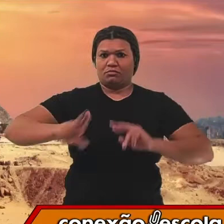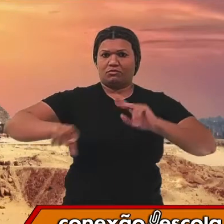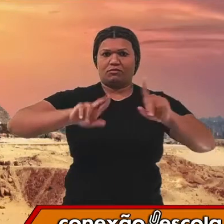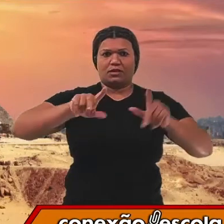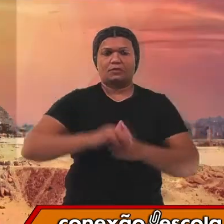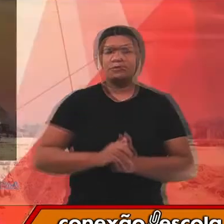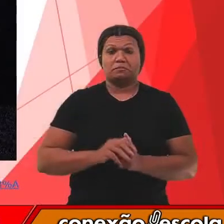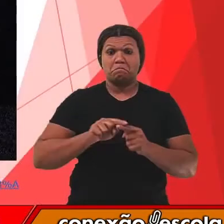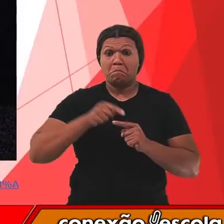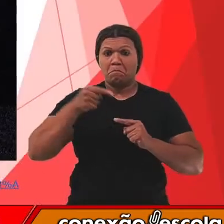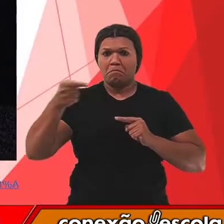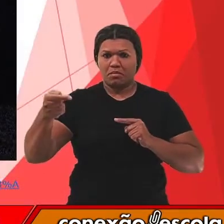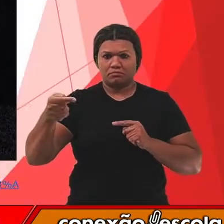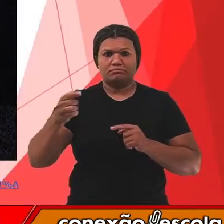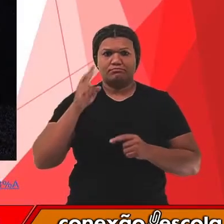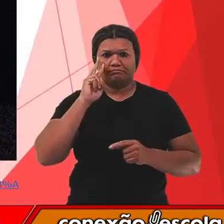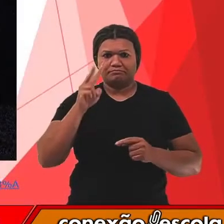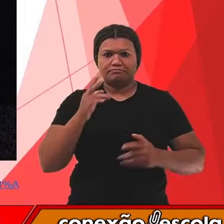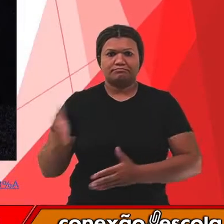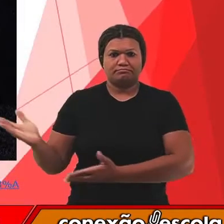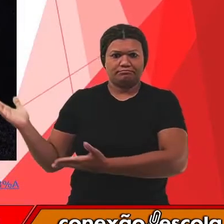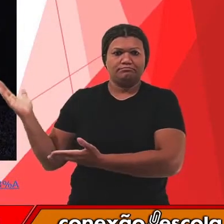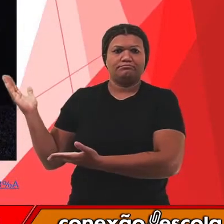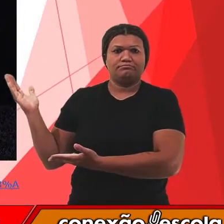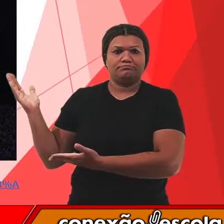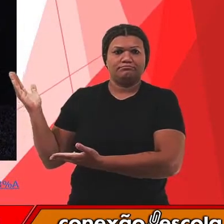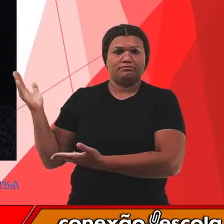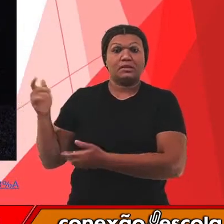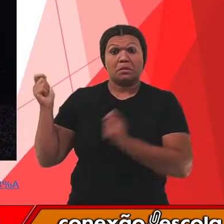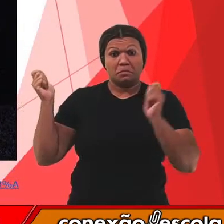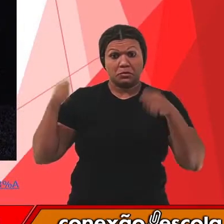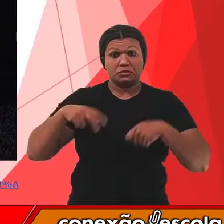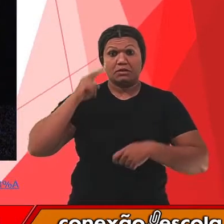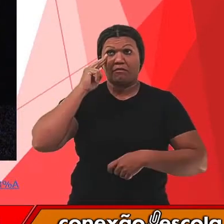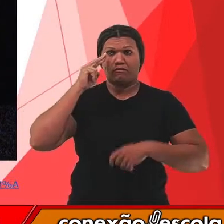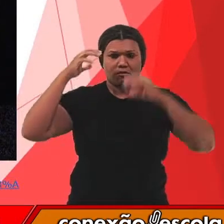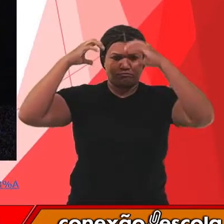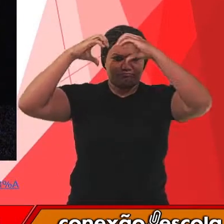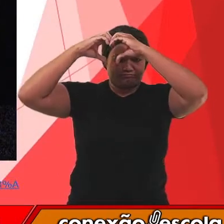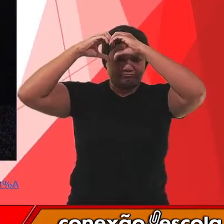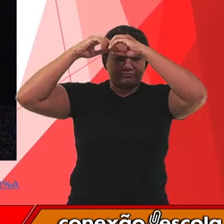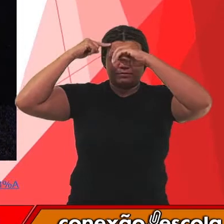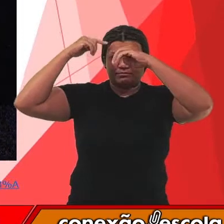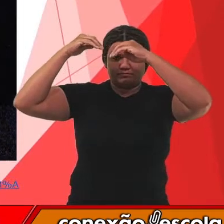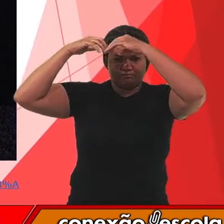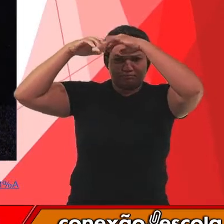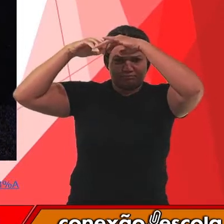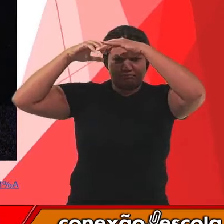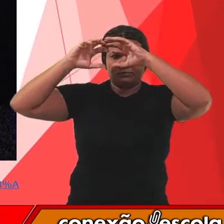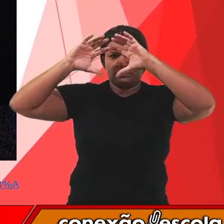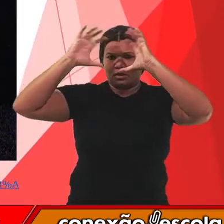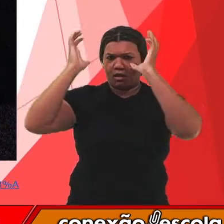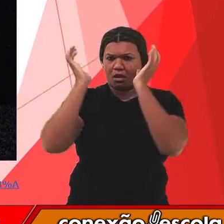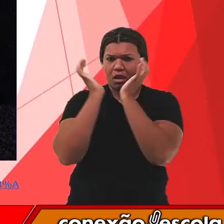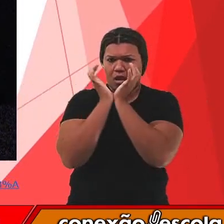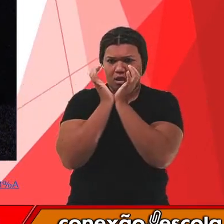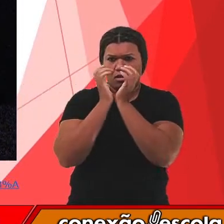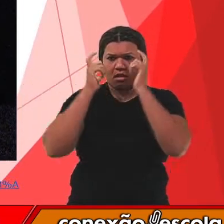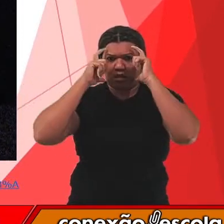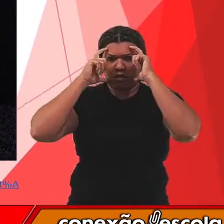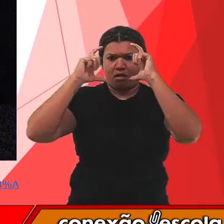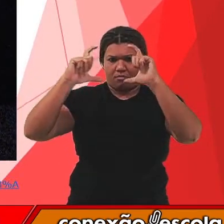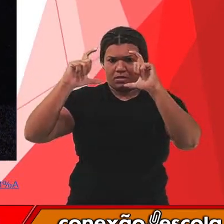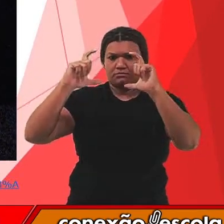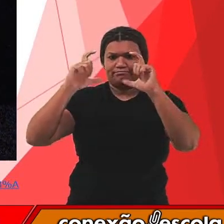nós conseguiremos ver o crânio. E essa imagem vai exemplificar para vocês essas